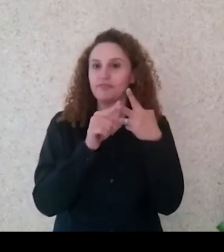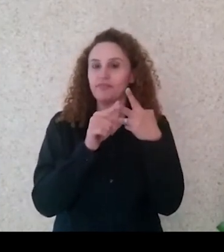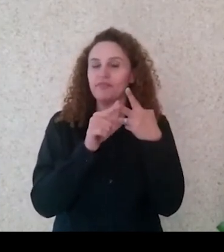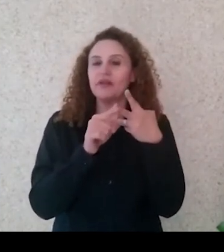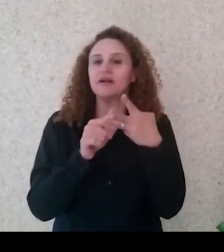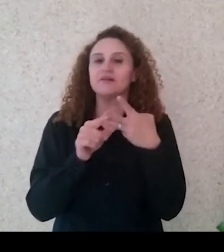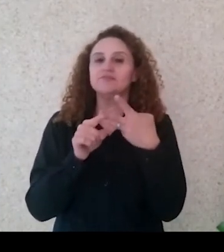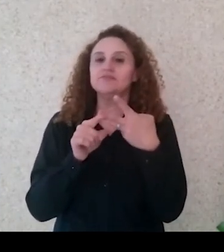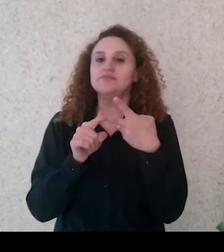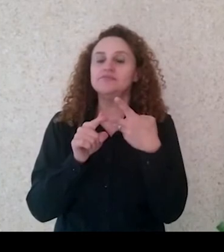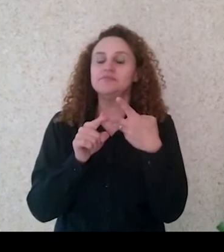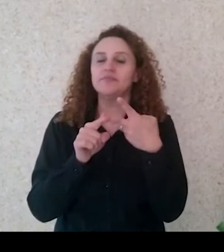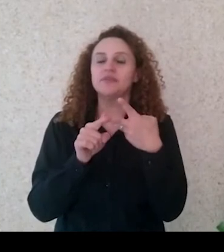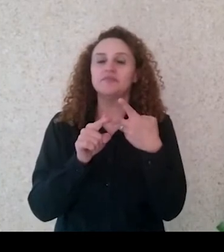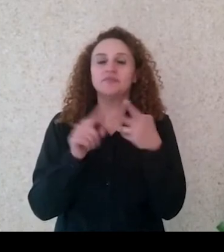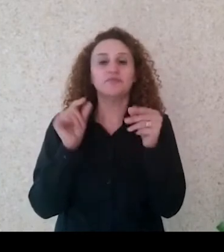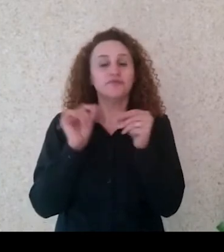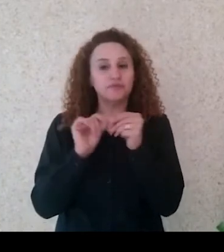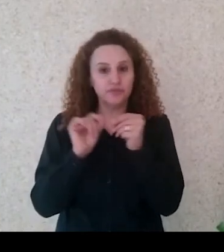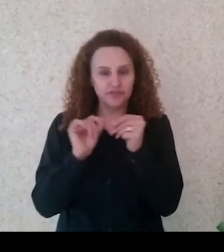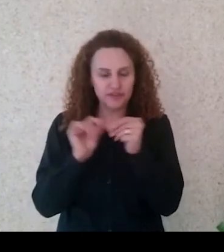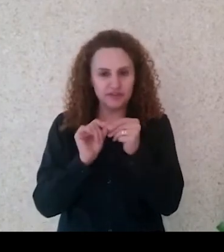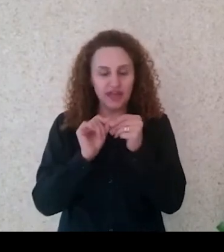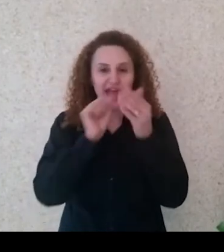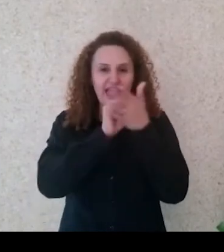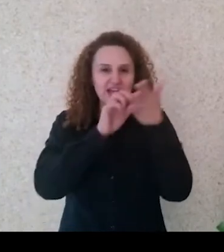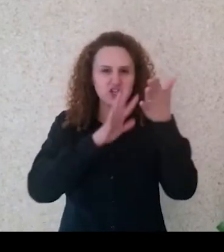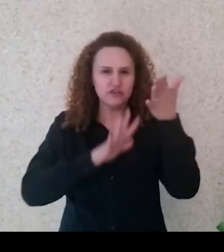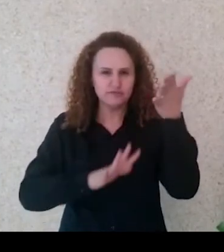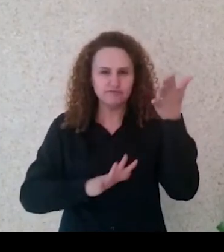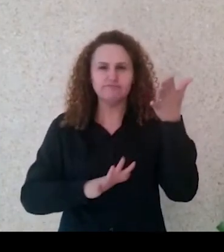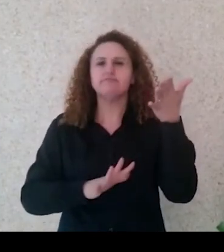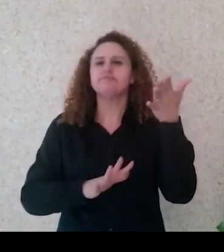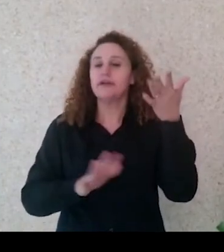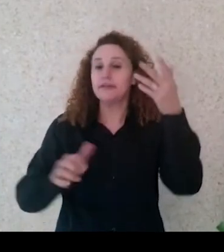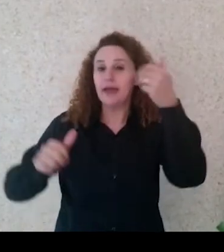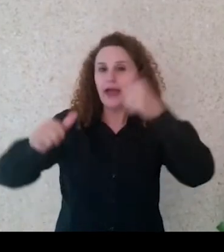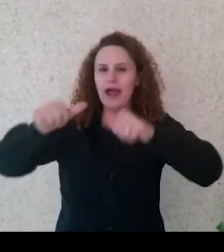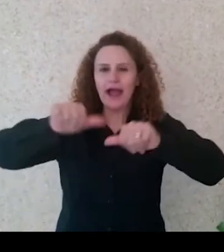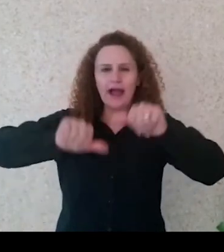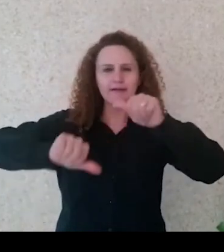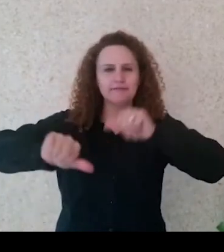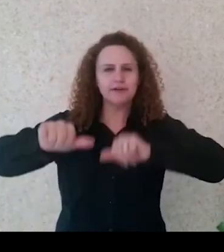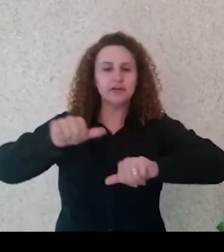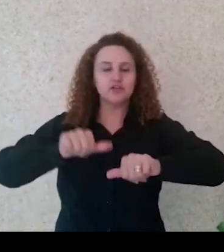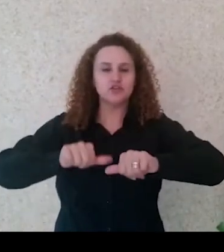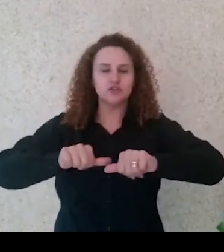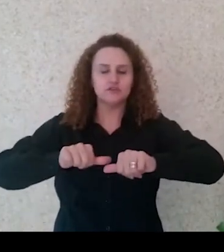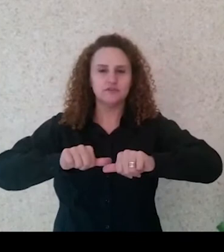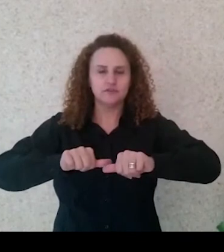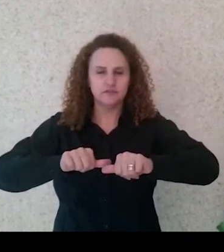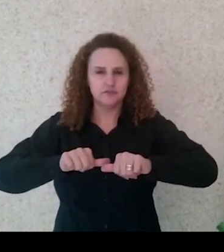nós fizemos uma atividade avaliativa interdisciplinar.